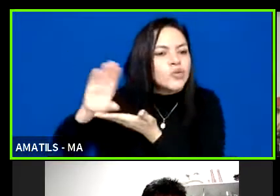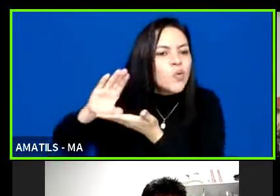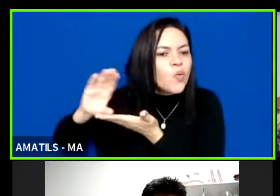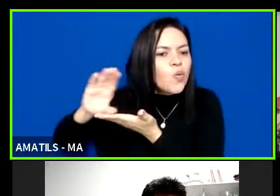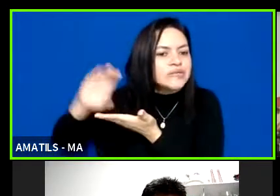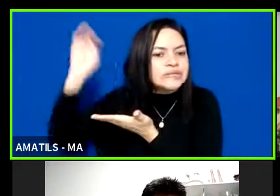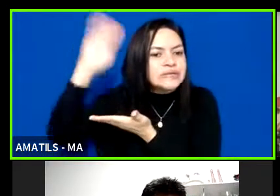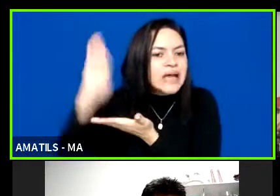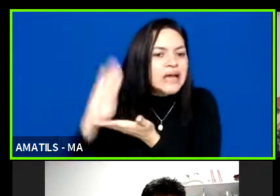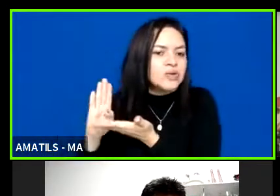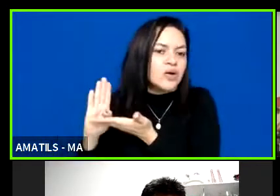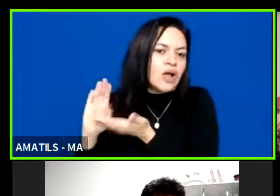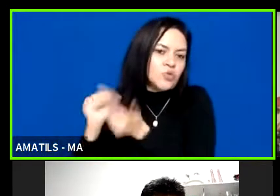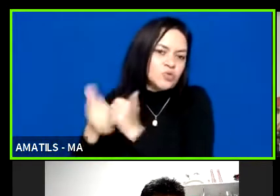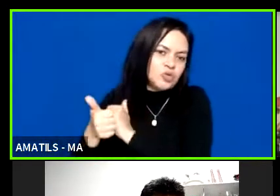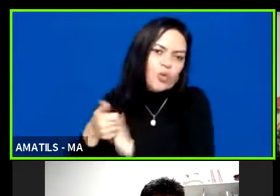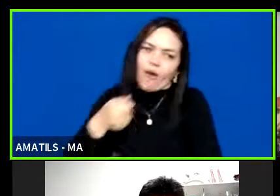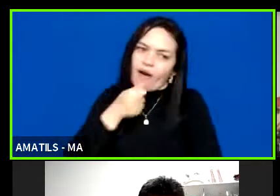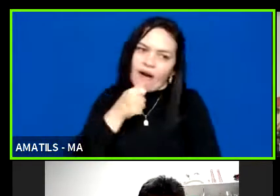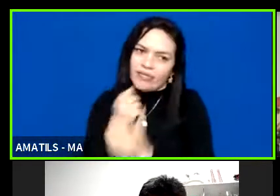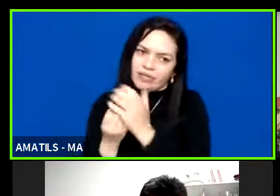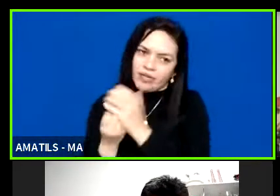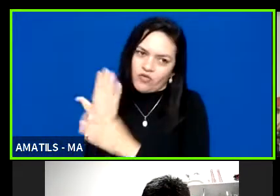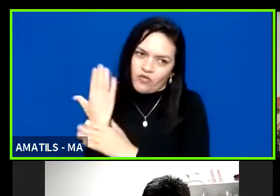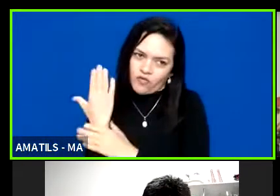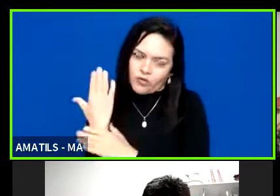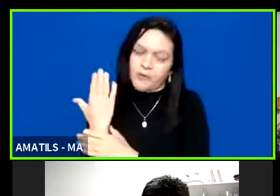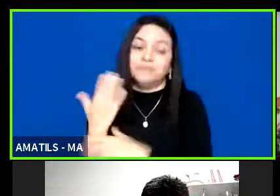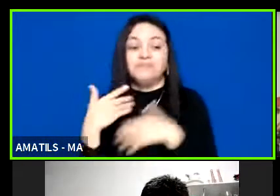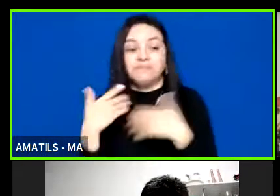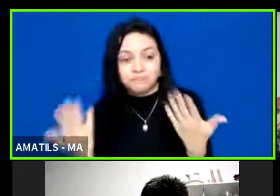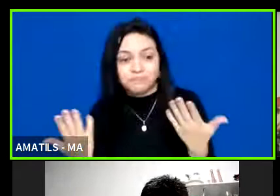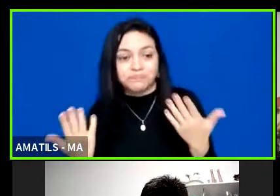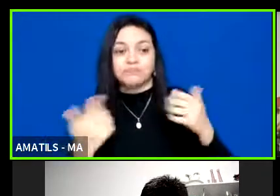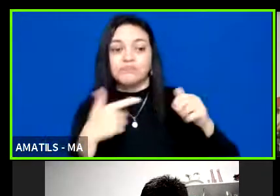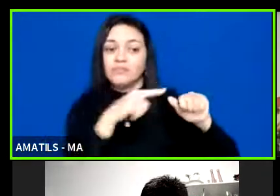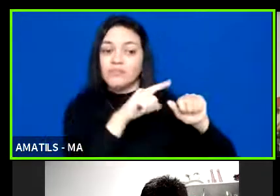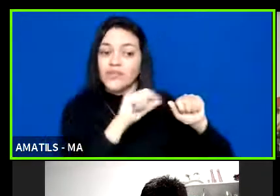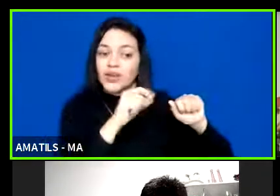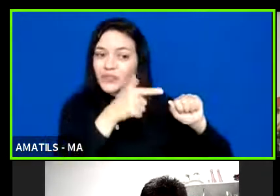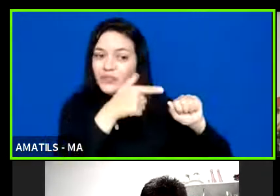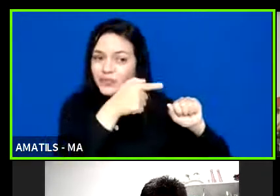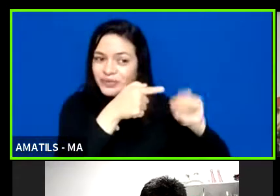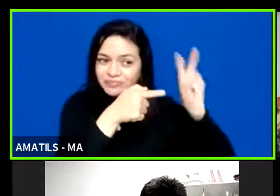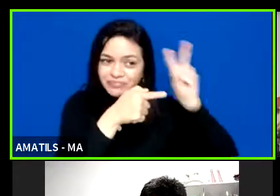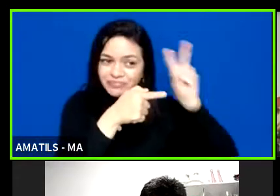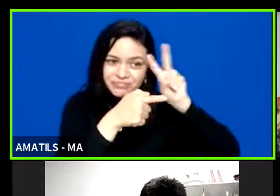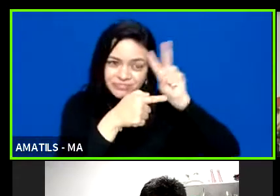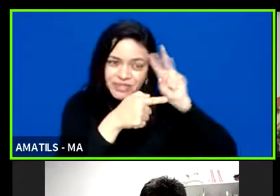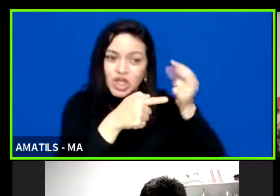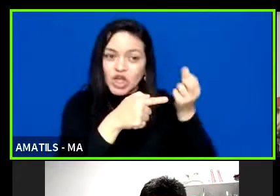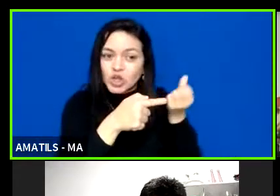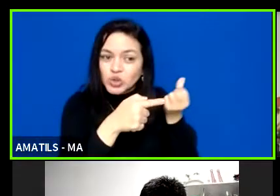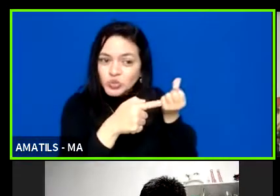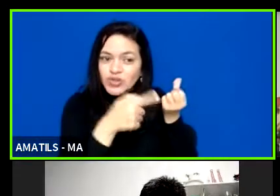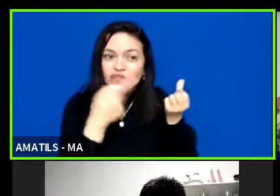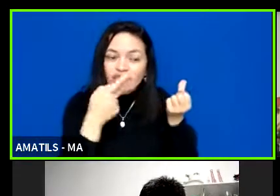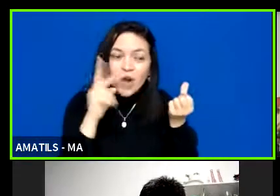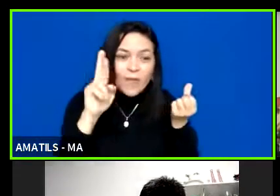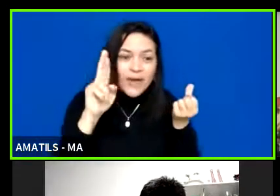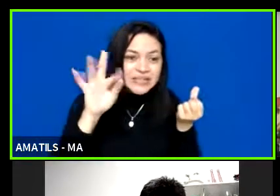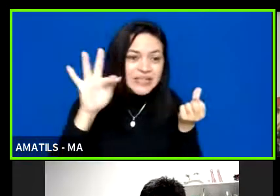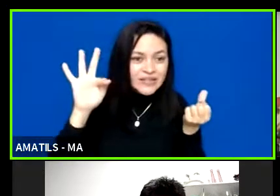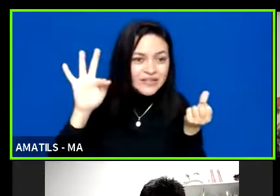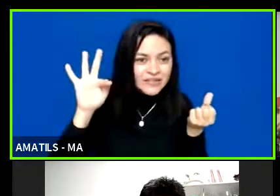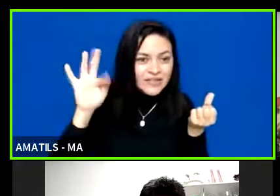criado. Bom, então vamos lá para o artigo 7º. Aquele que falou no artigo 6º nós falamos da receita do Ministério